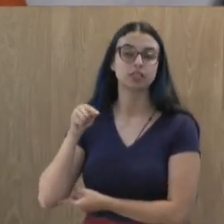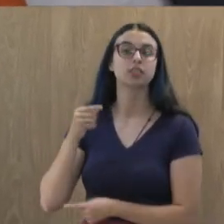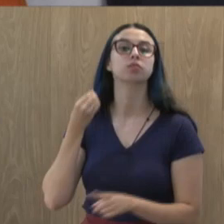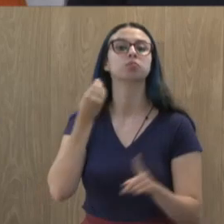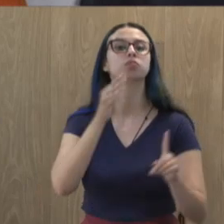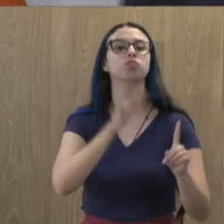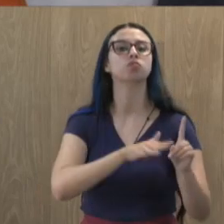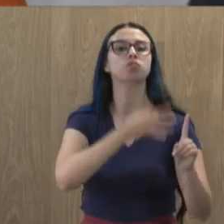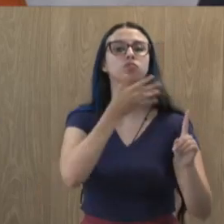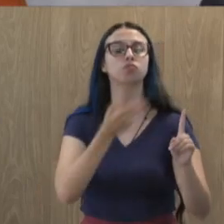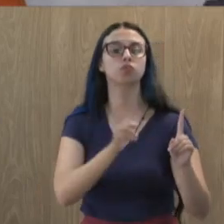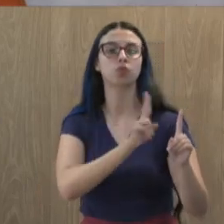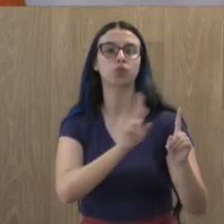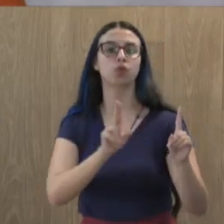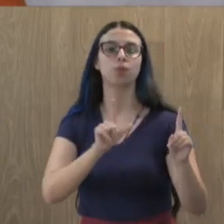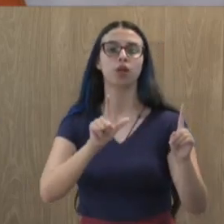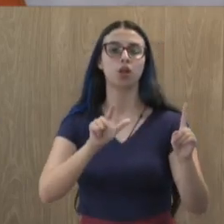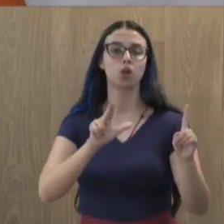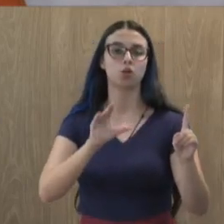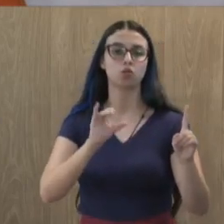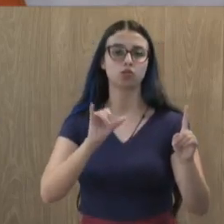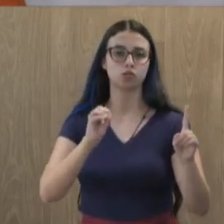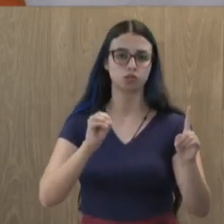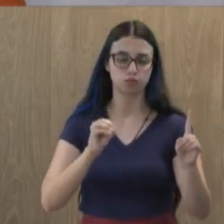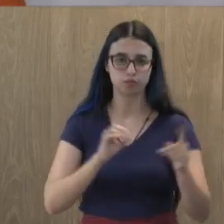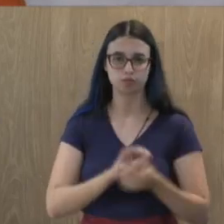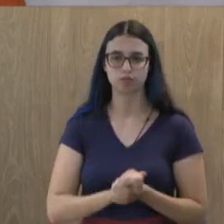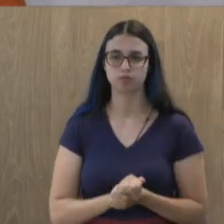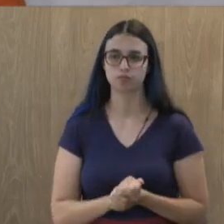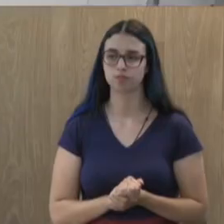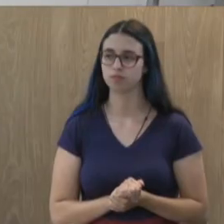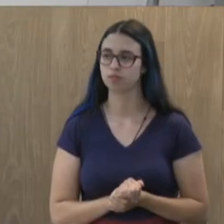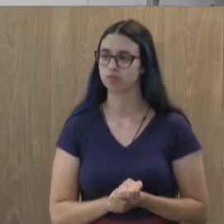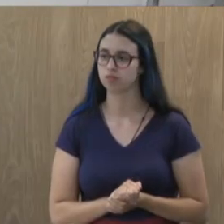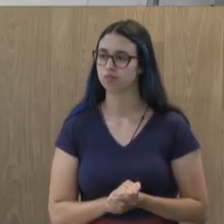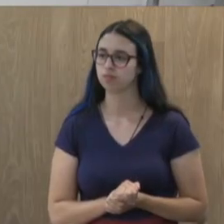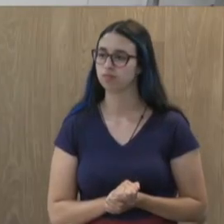a Lúcio de Fátima Gomes, o Garrincha.